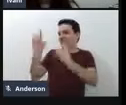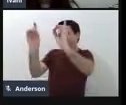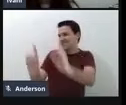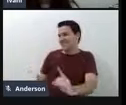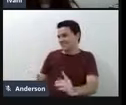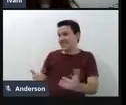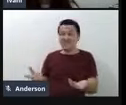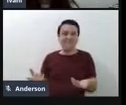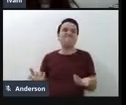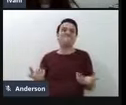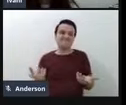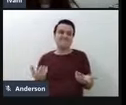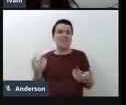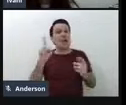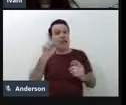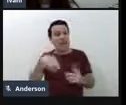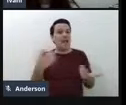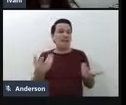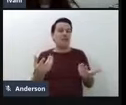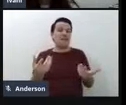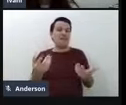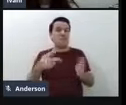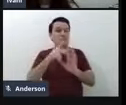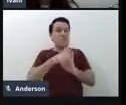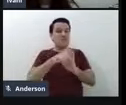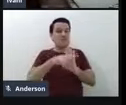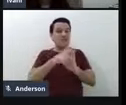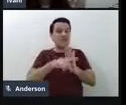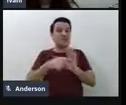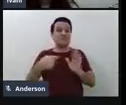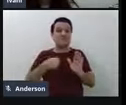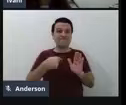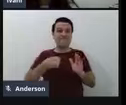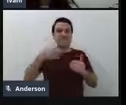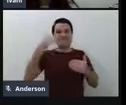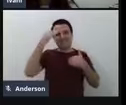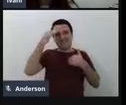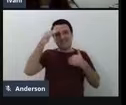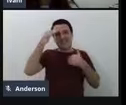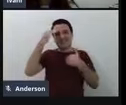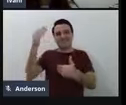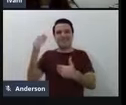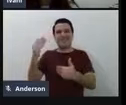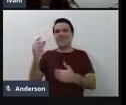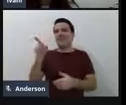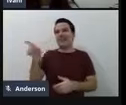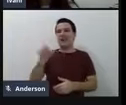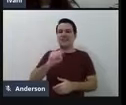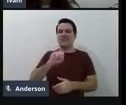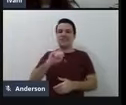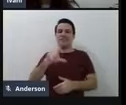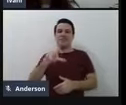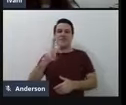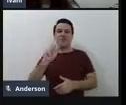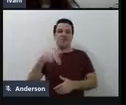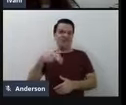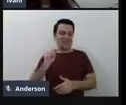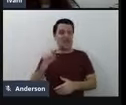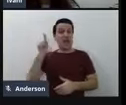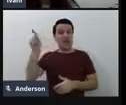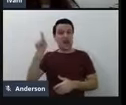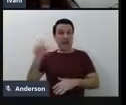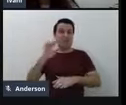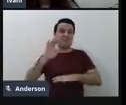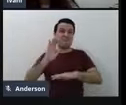né, então, esse é um projeto que eu super agradeço aí à professora Silvana por ela ter realmente